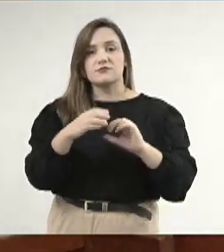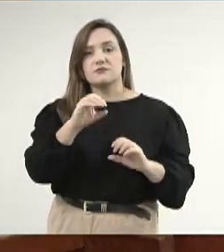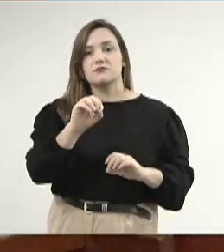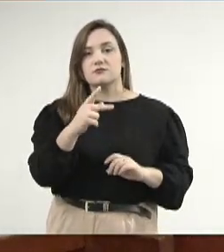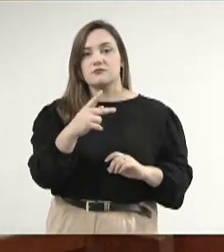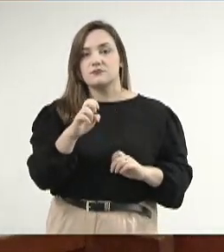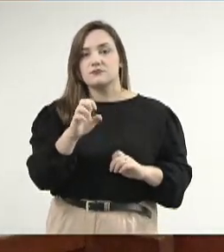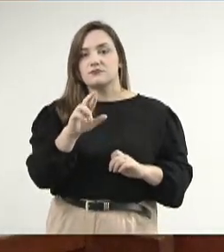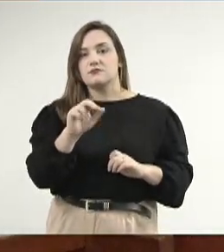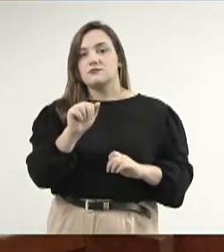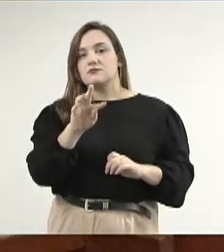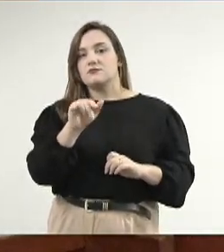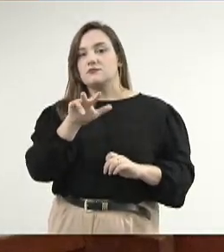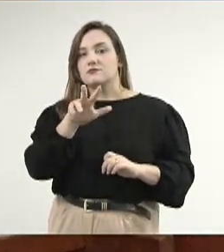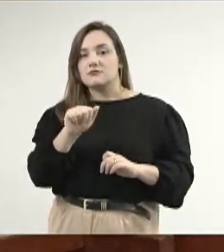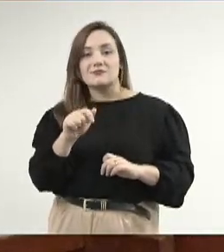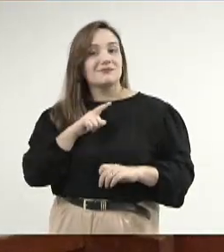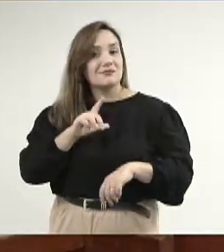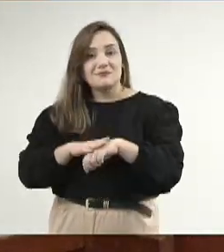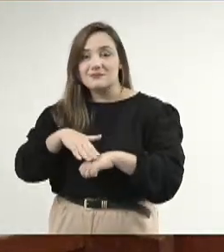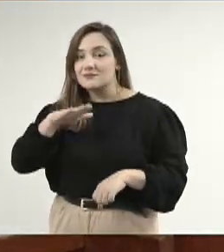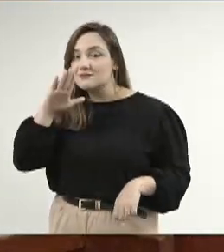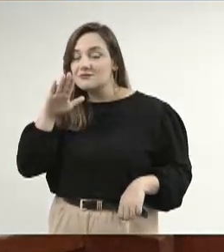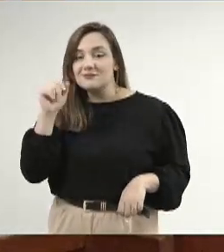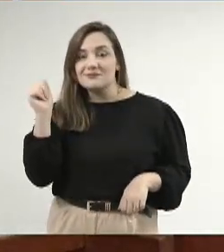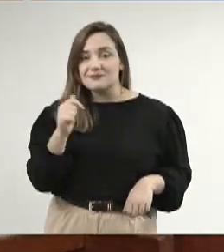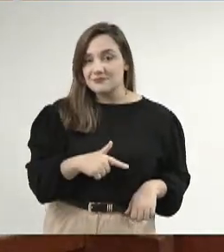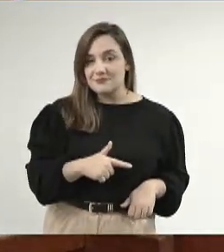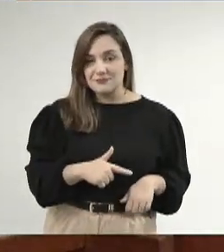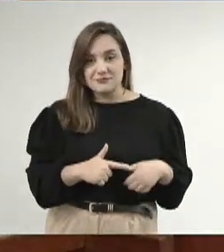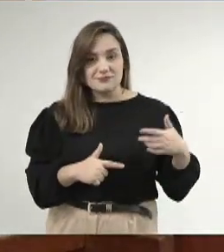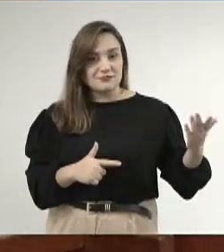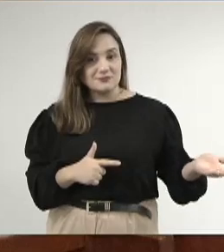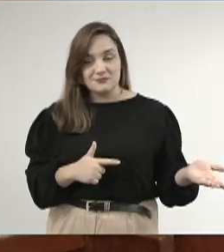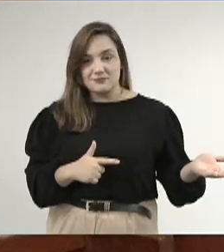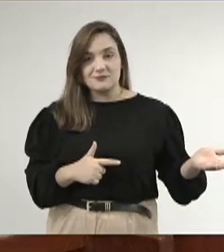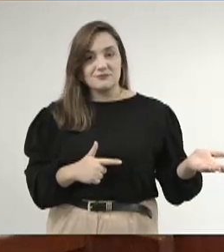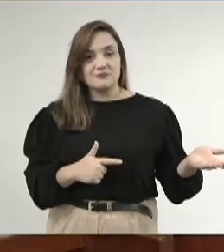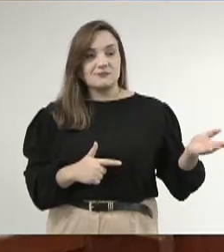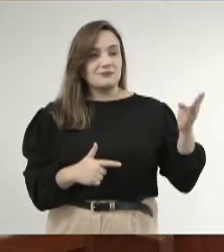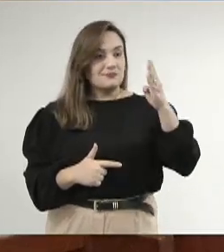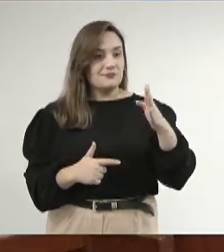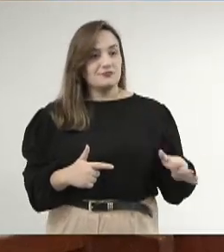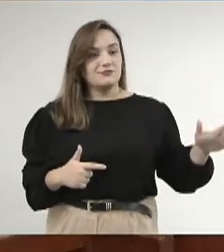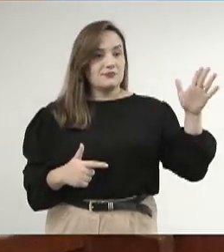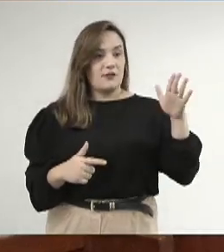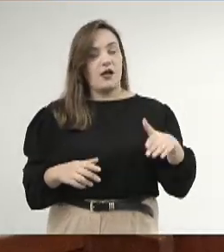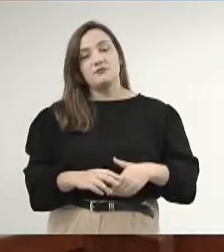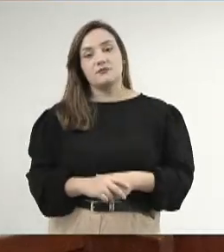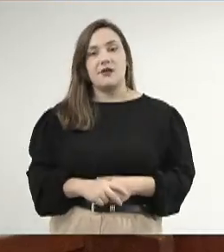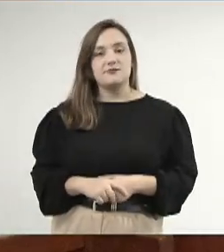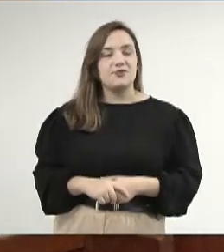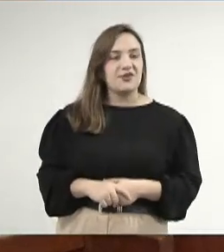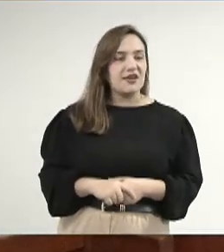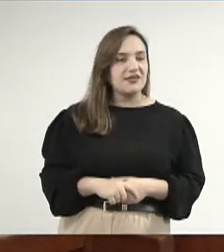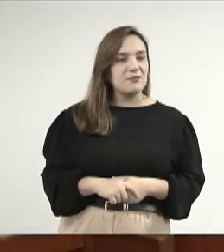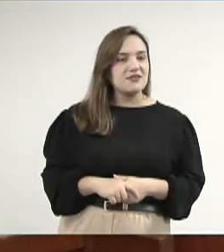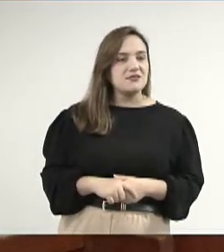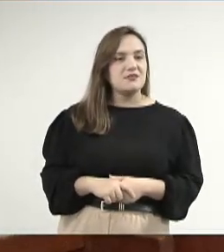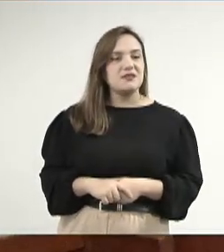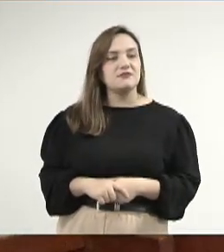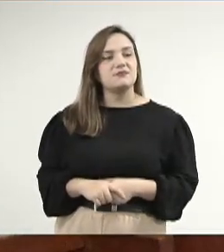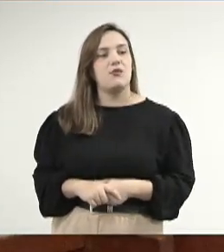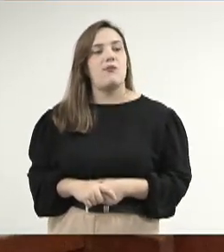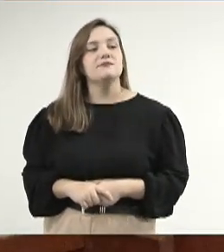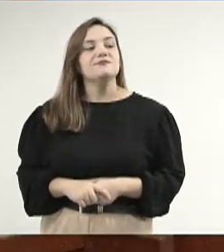proporcionalmente falando, bem maior do que em nível nacional. Em seu papel de